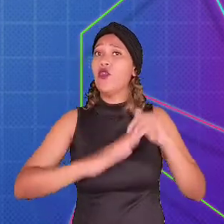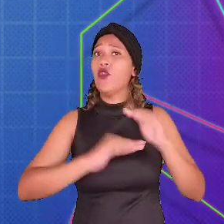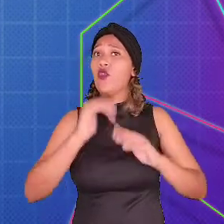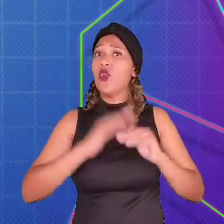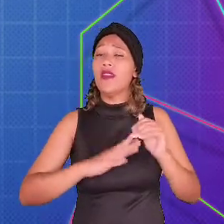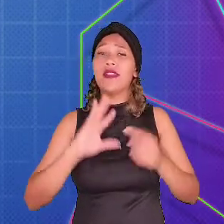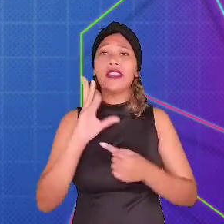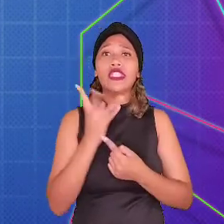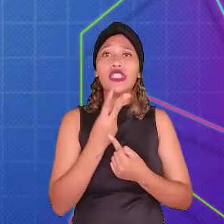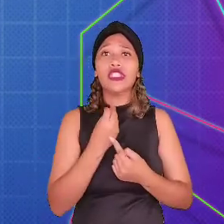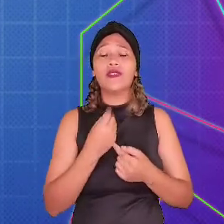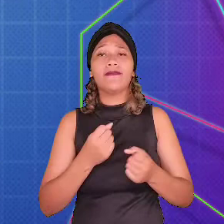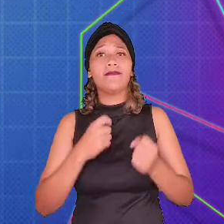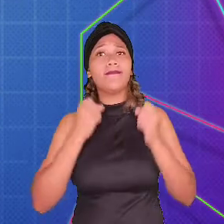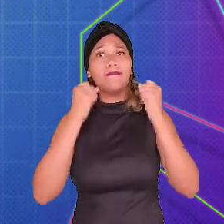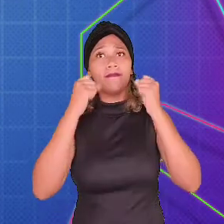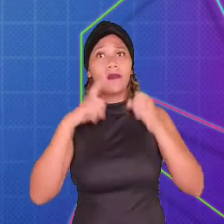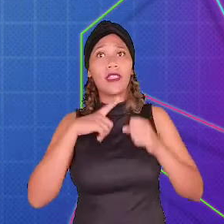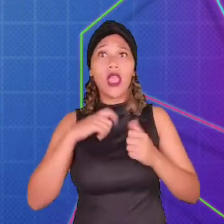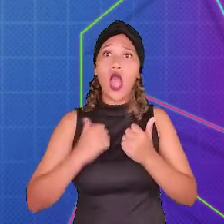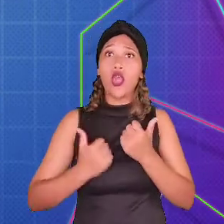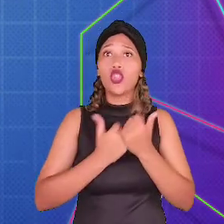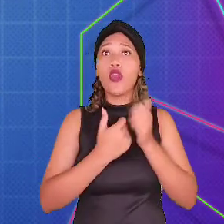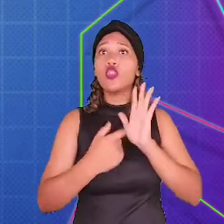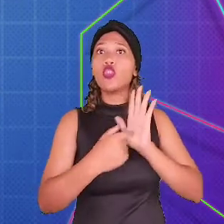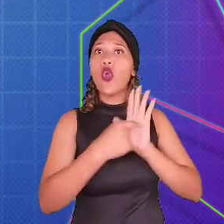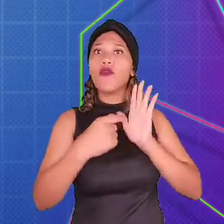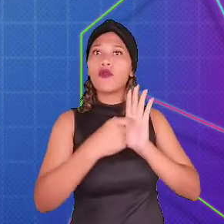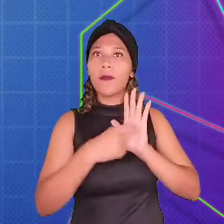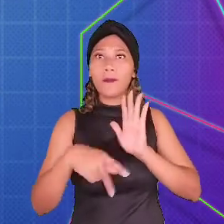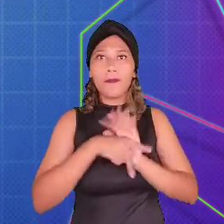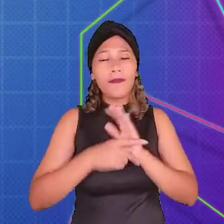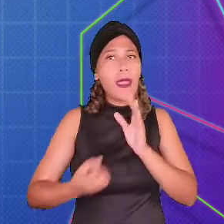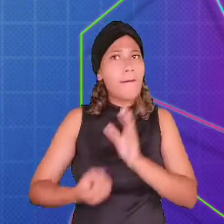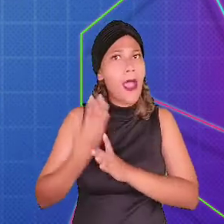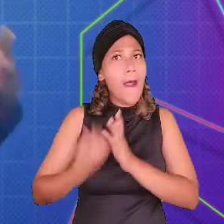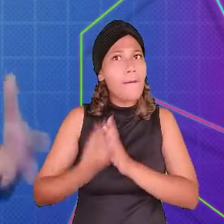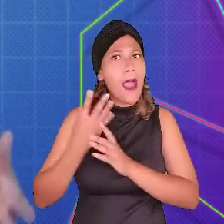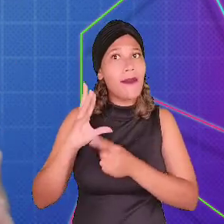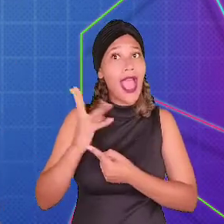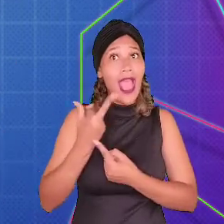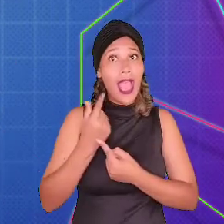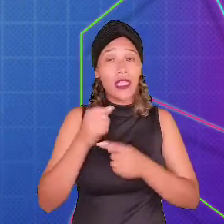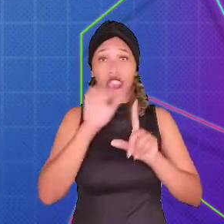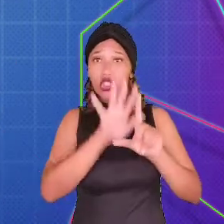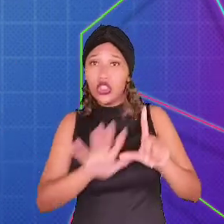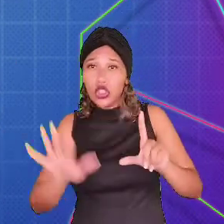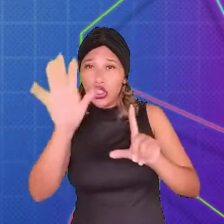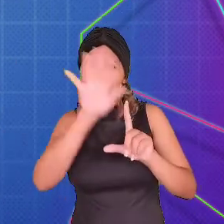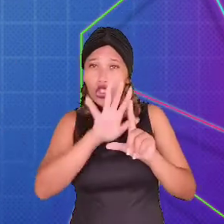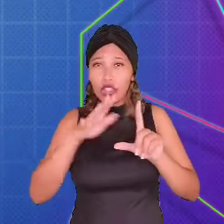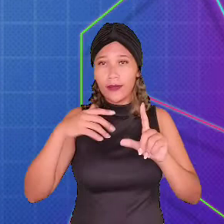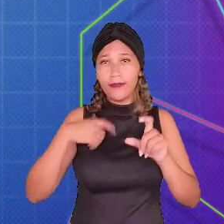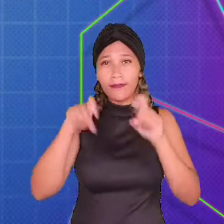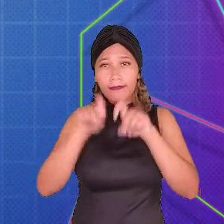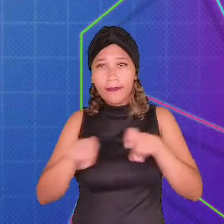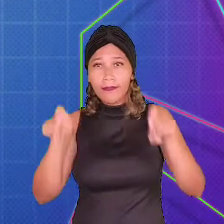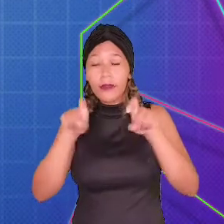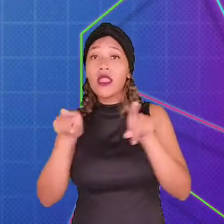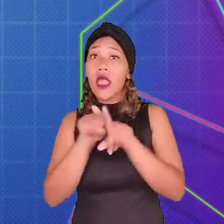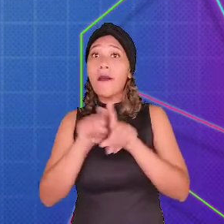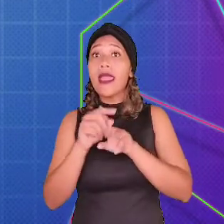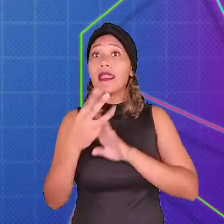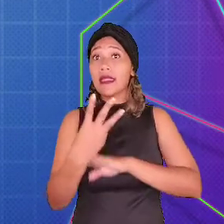criam aspectos artísticos no jogo com a ajuda de softwares que servem para criar artes digitais como os de modelagem